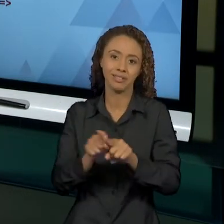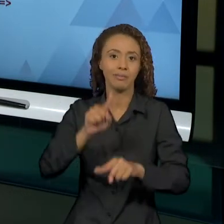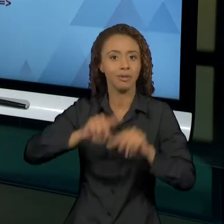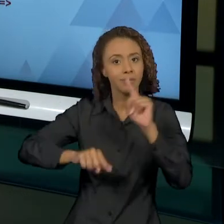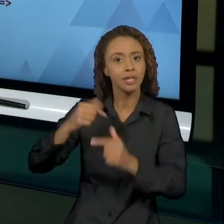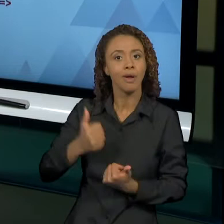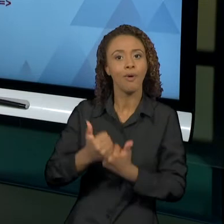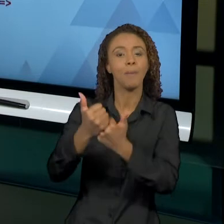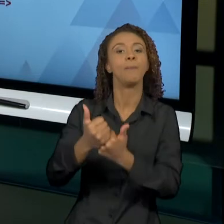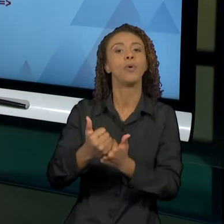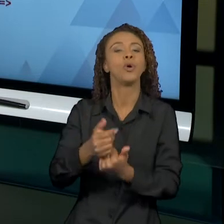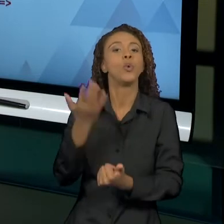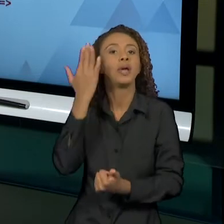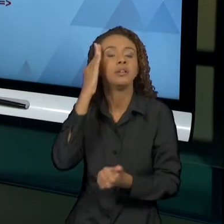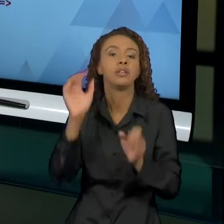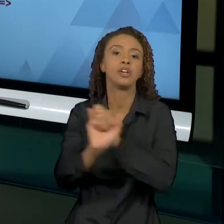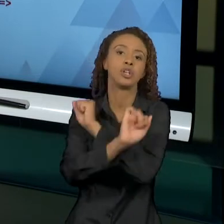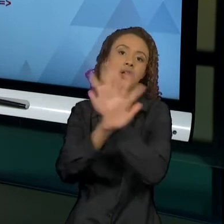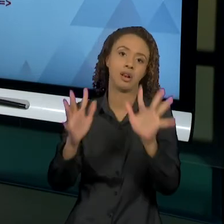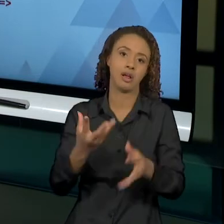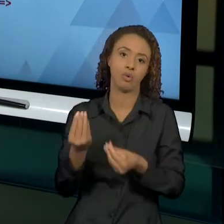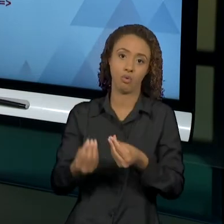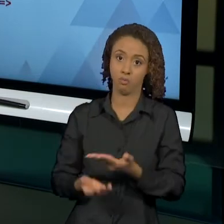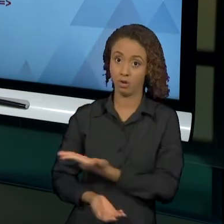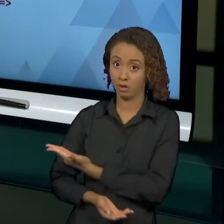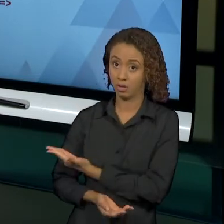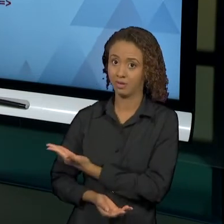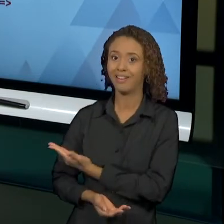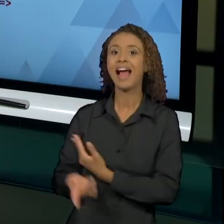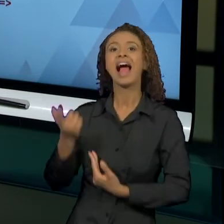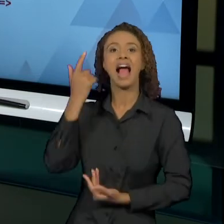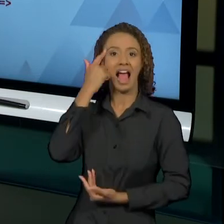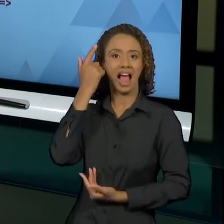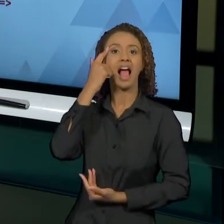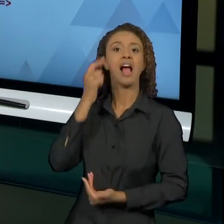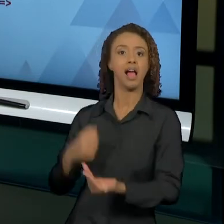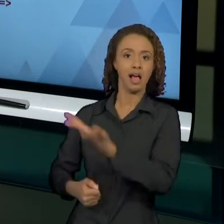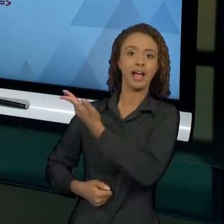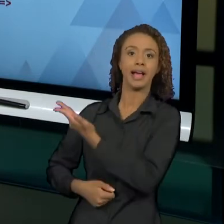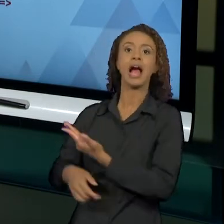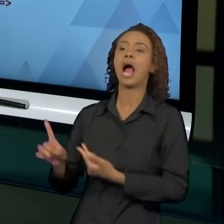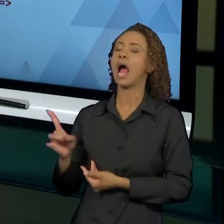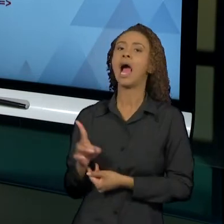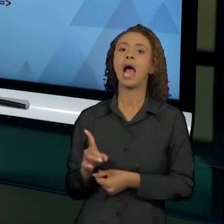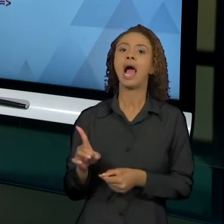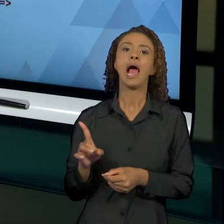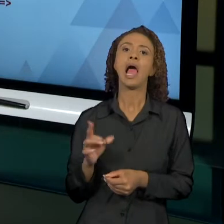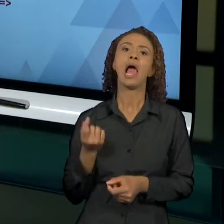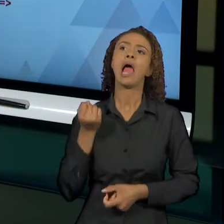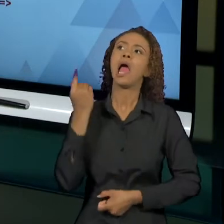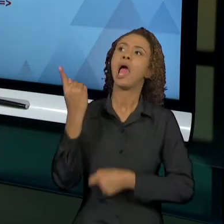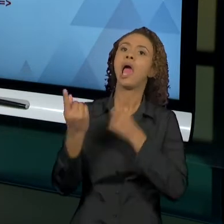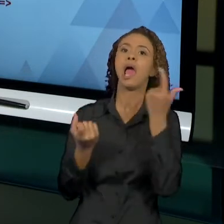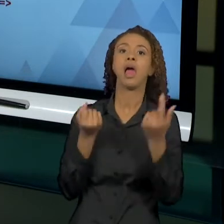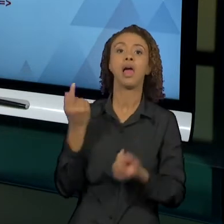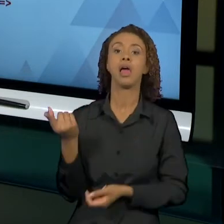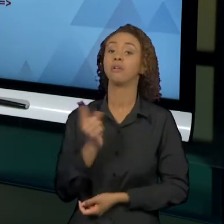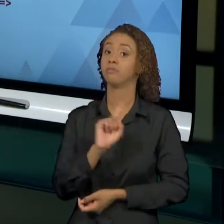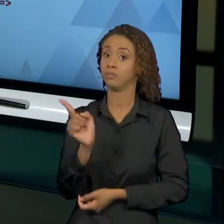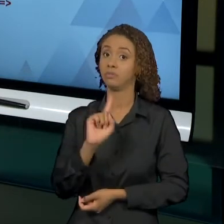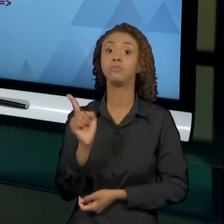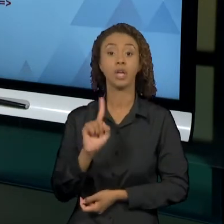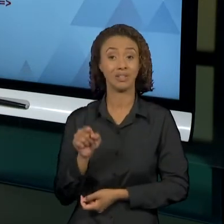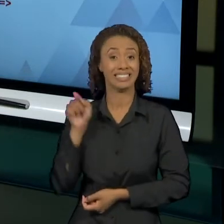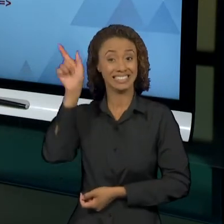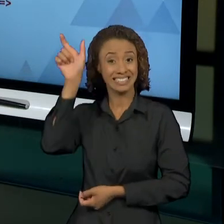dessas fases. Então, não se engane achando que é uma relação muito causal. São fenômenos altamente